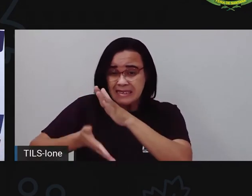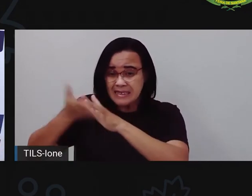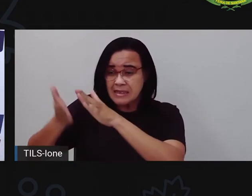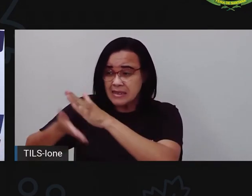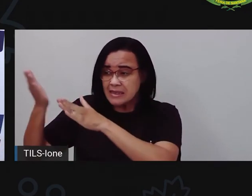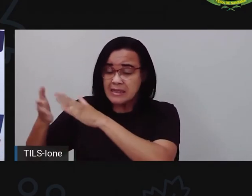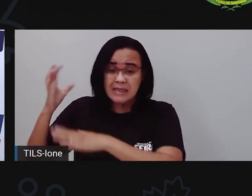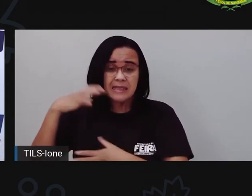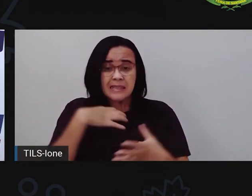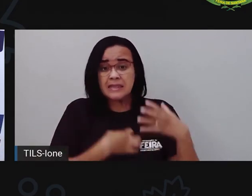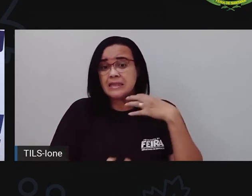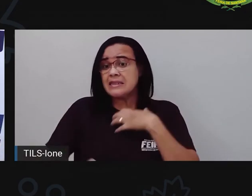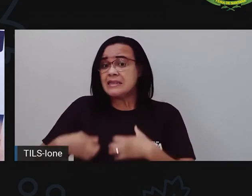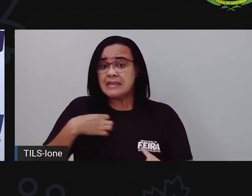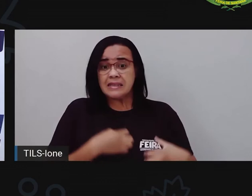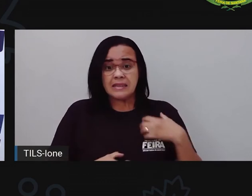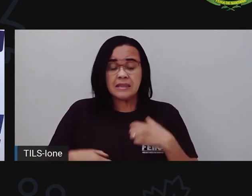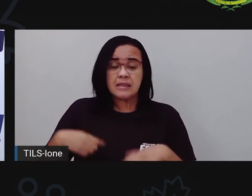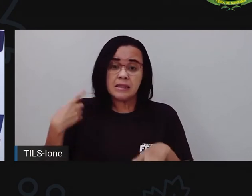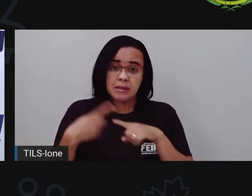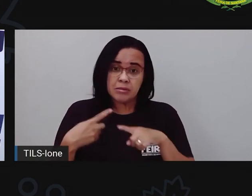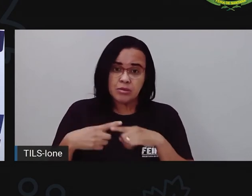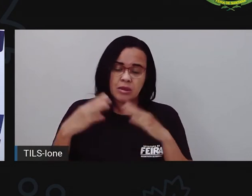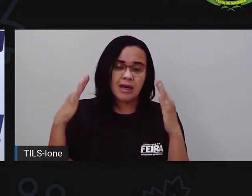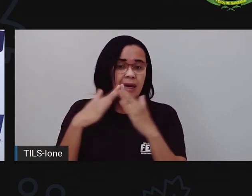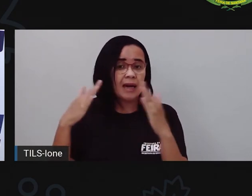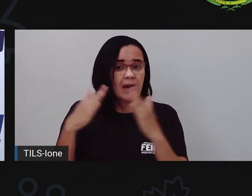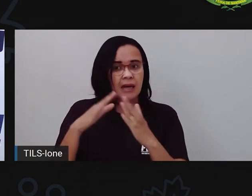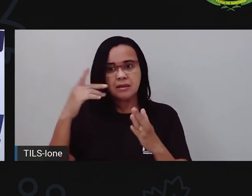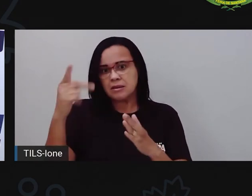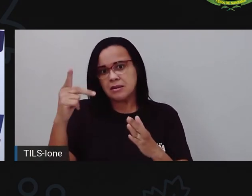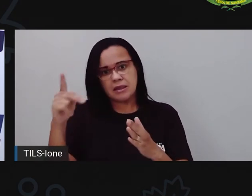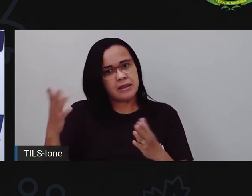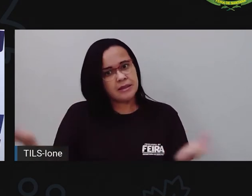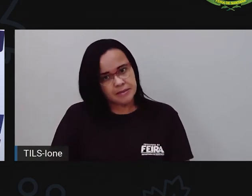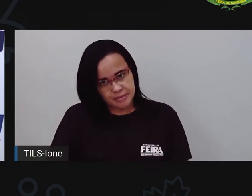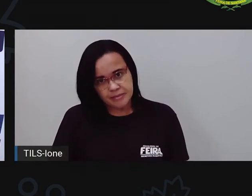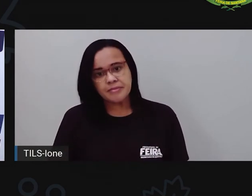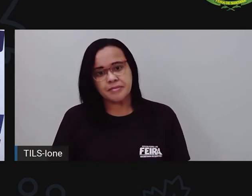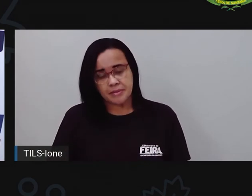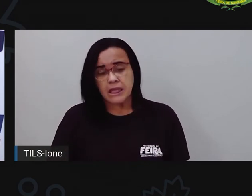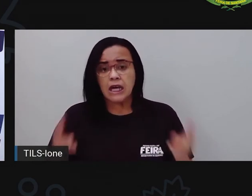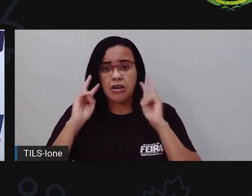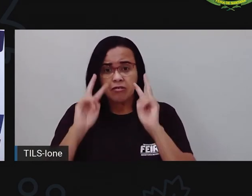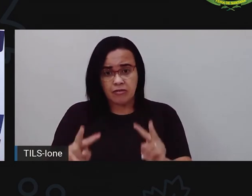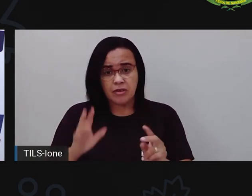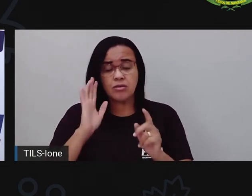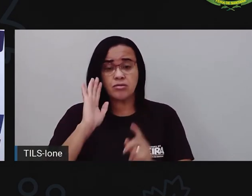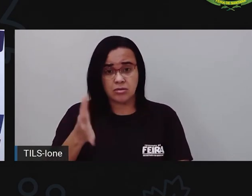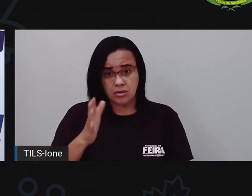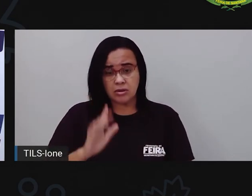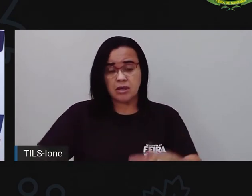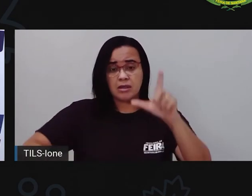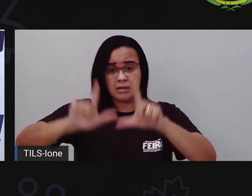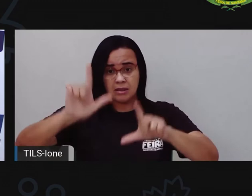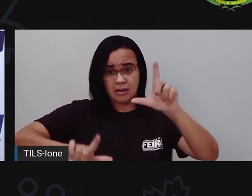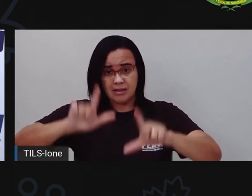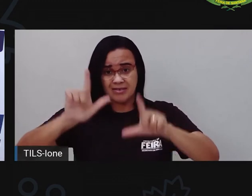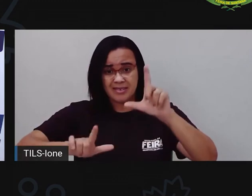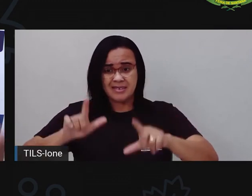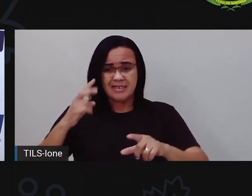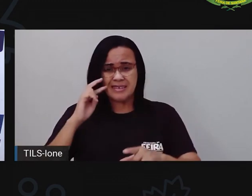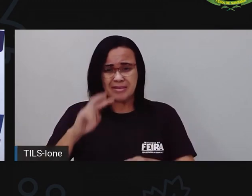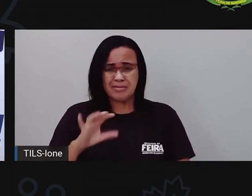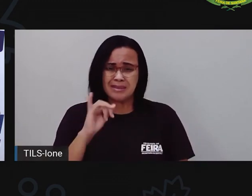dele, a gente teve algumas cenas bem tristes de animais, né? Com medo do fogo, né? A própria construção